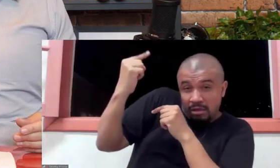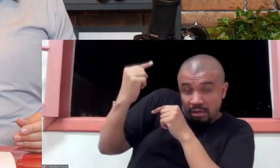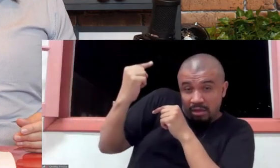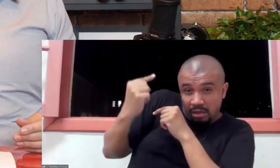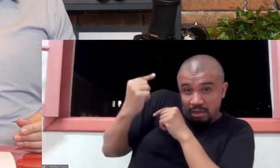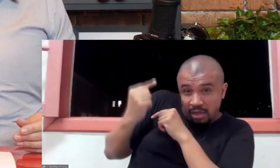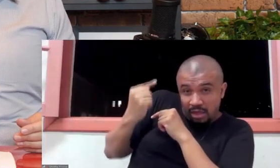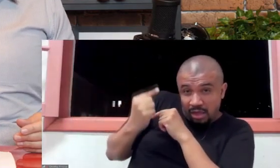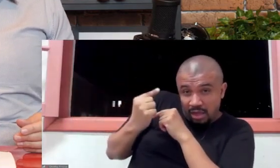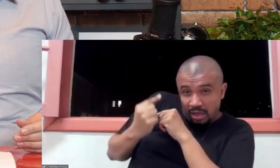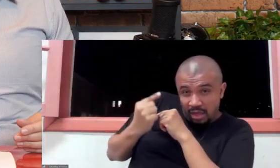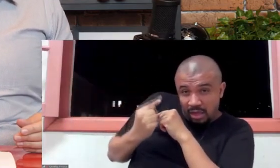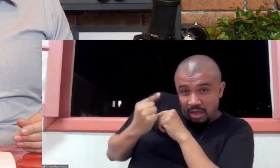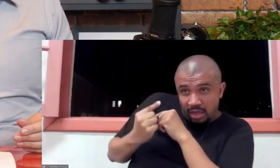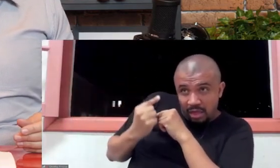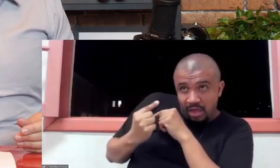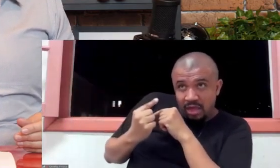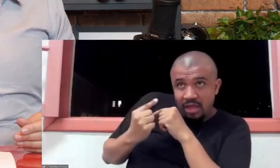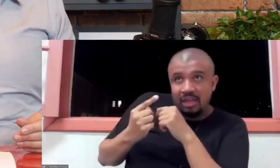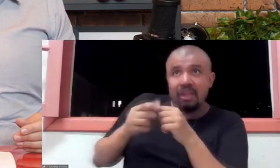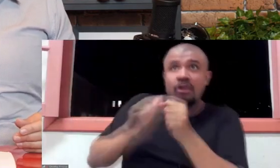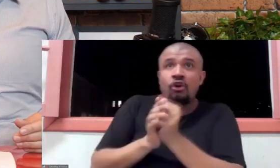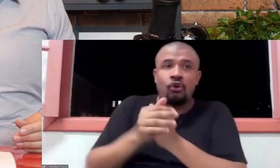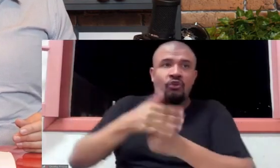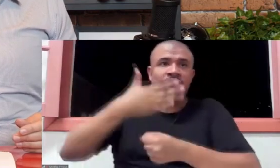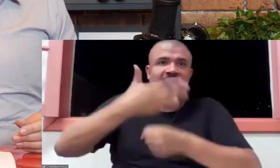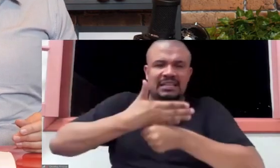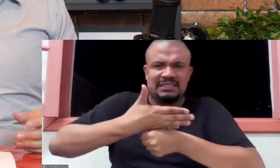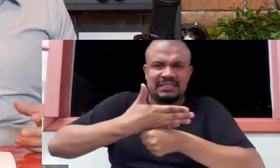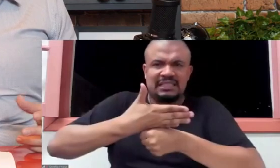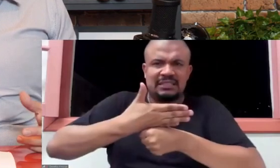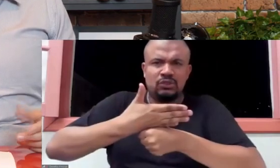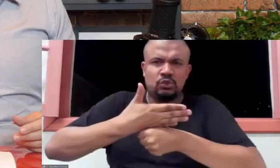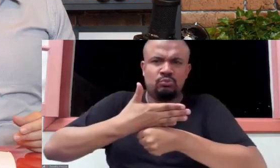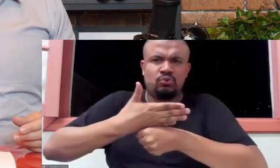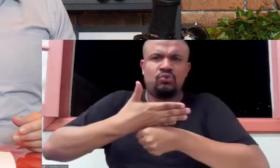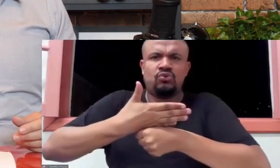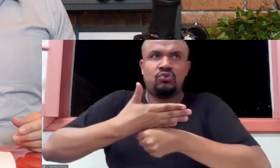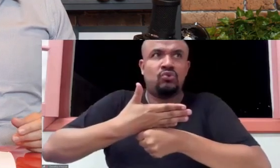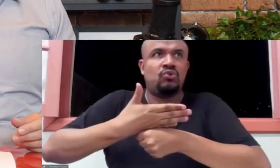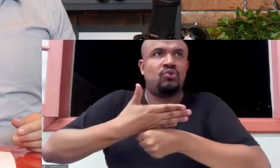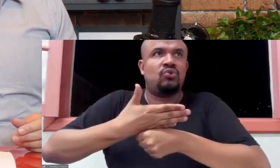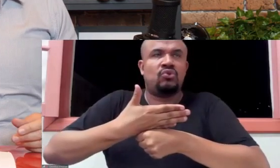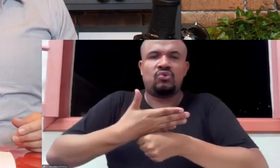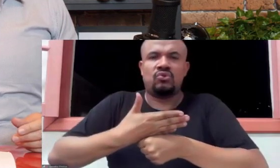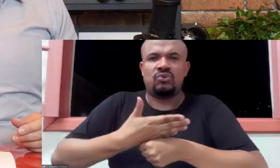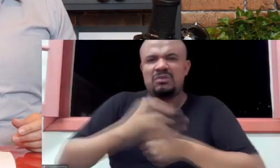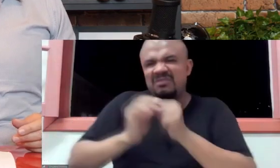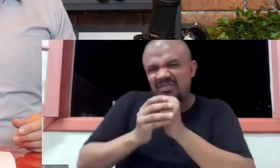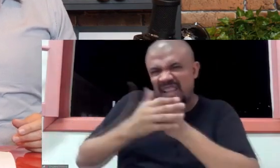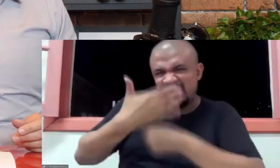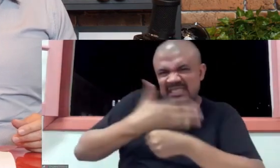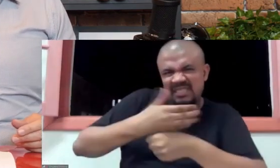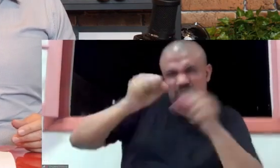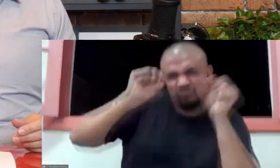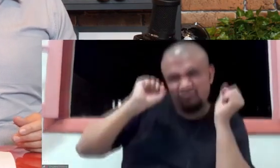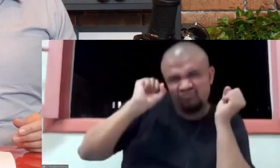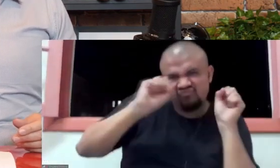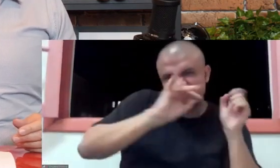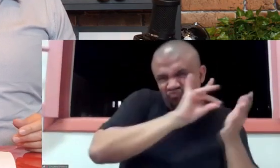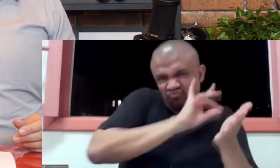o fascismo, neutralizar essa força fascista que emergiu no Brasil